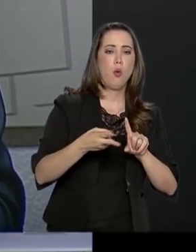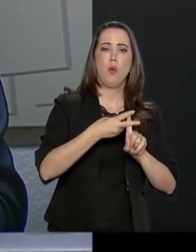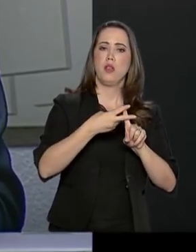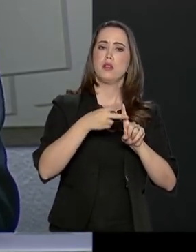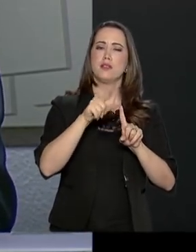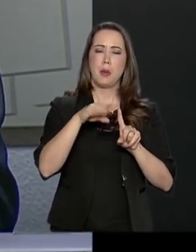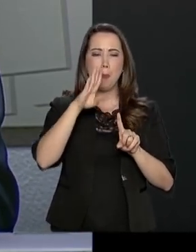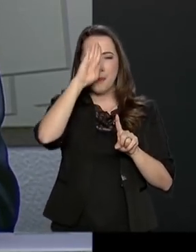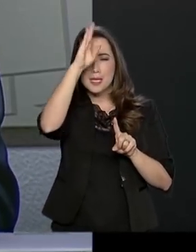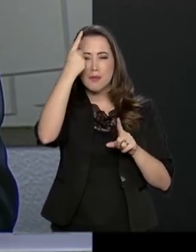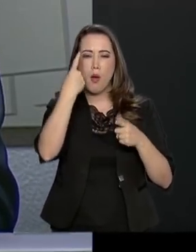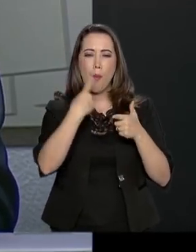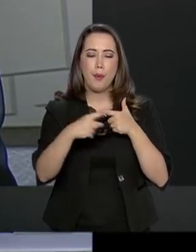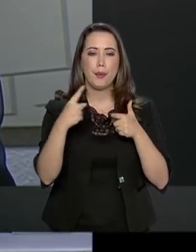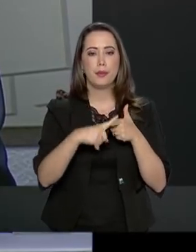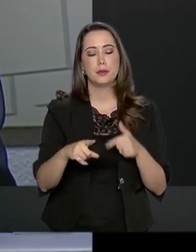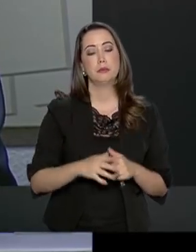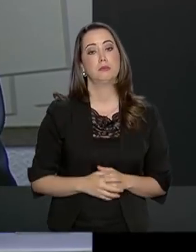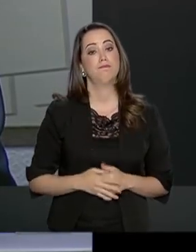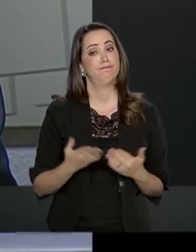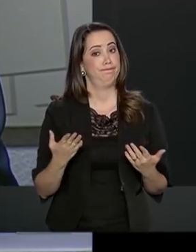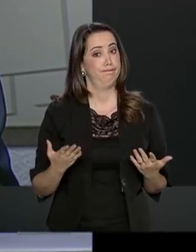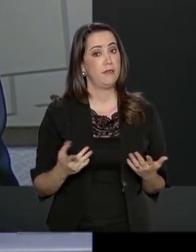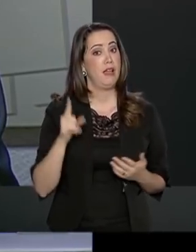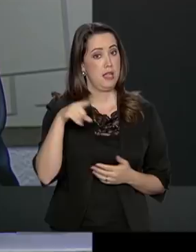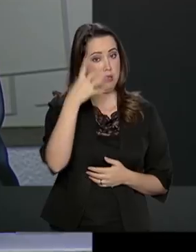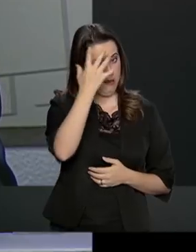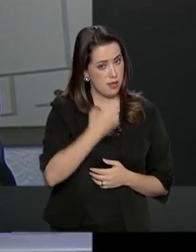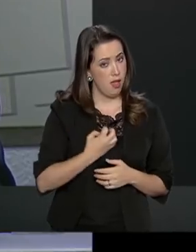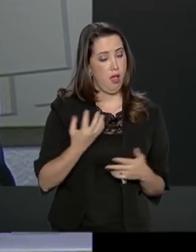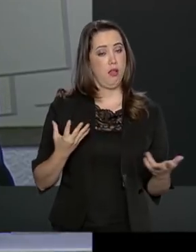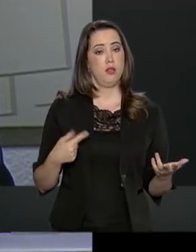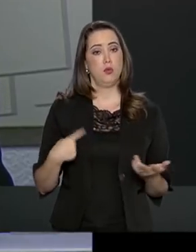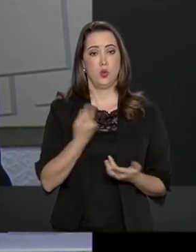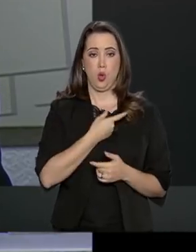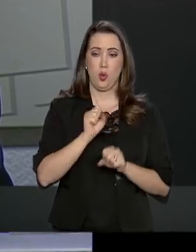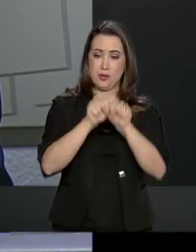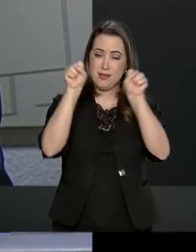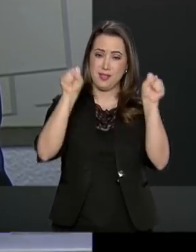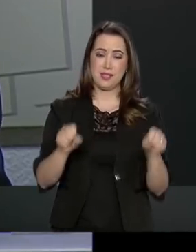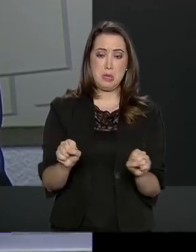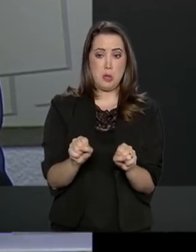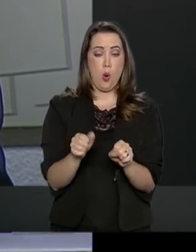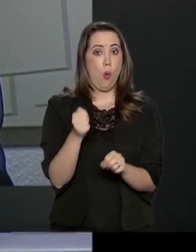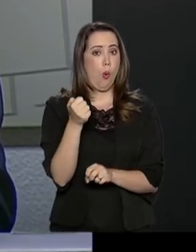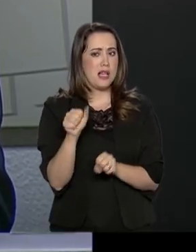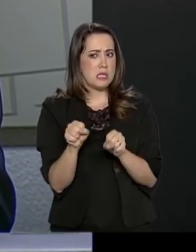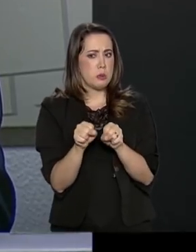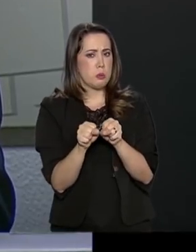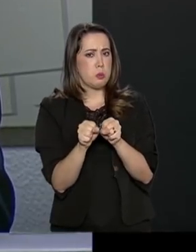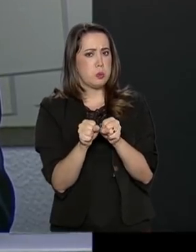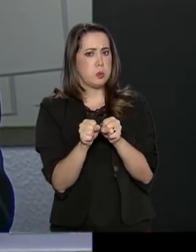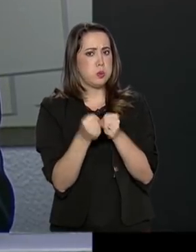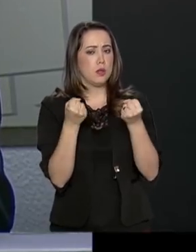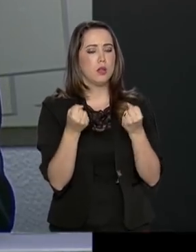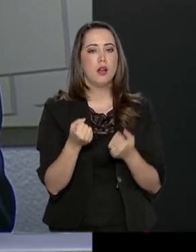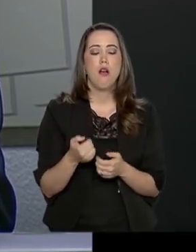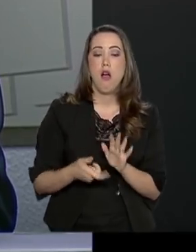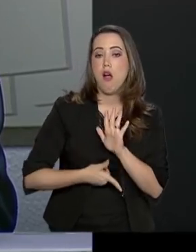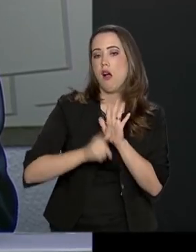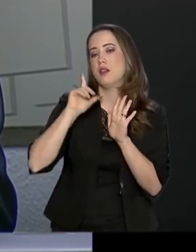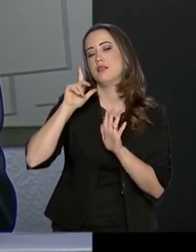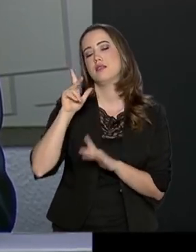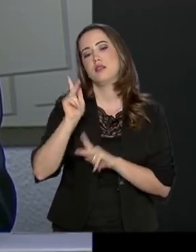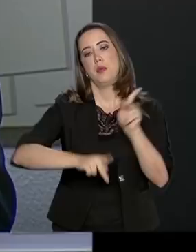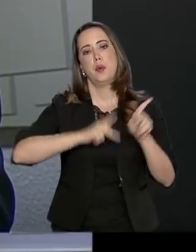principal. O problema previdenciário é muito sério e o nosso sistema previdenciário está quebrando antes da população envelhecer.